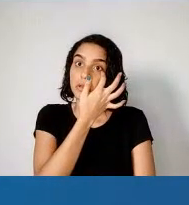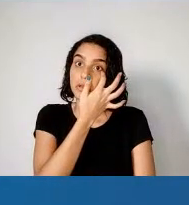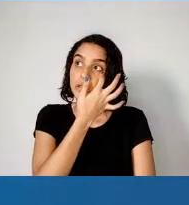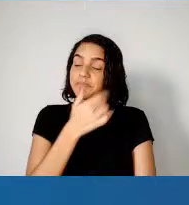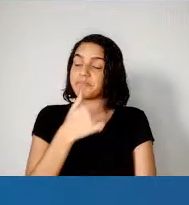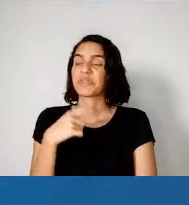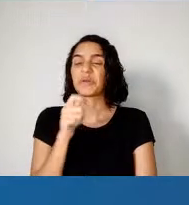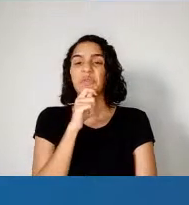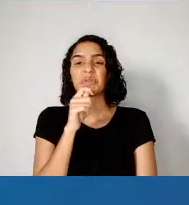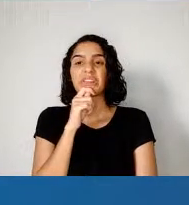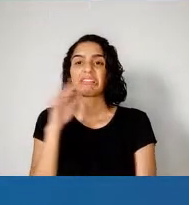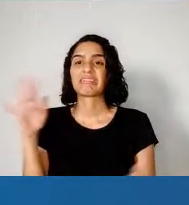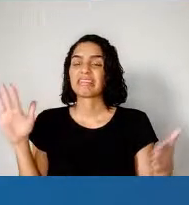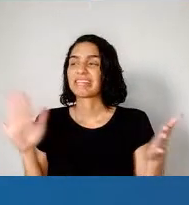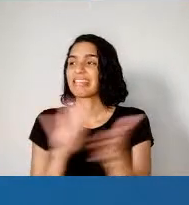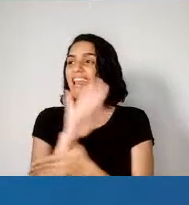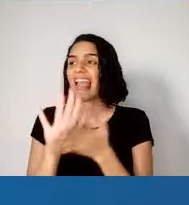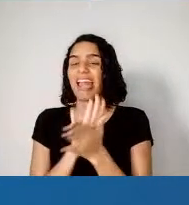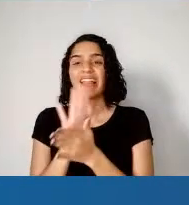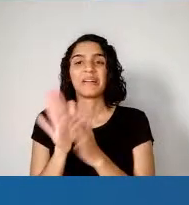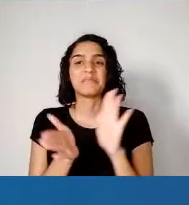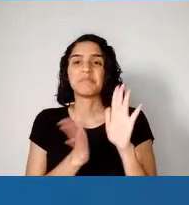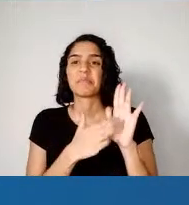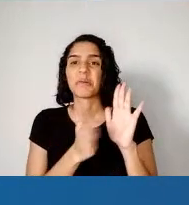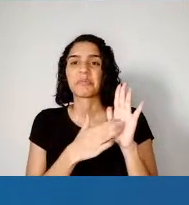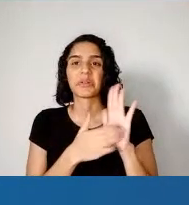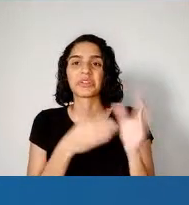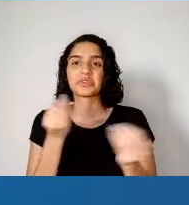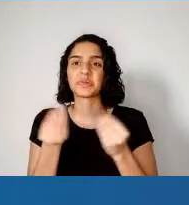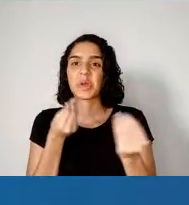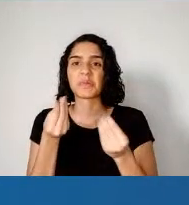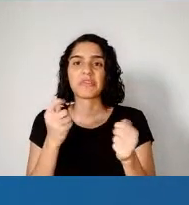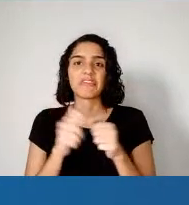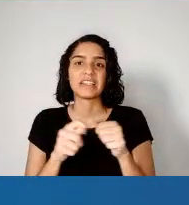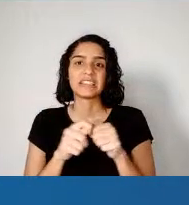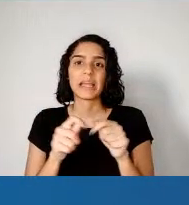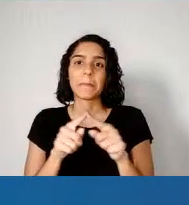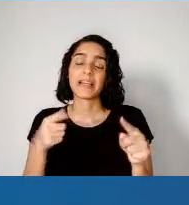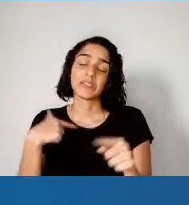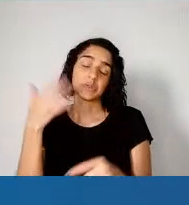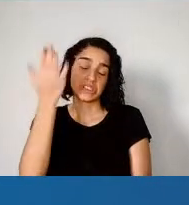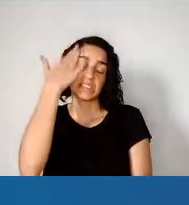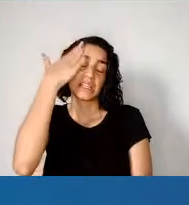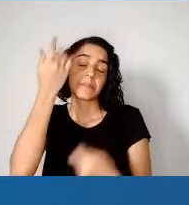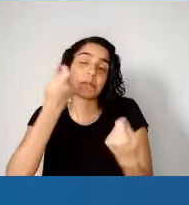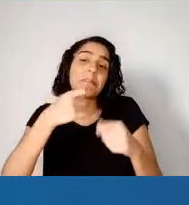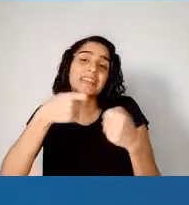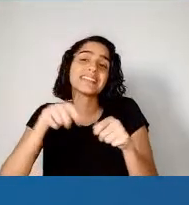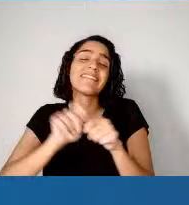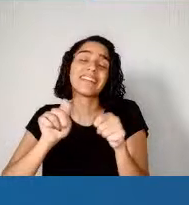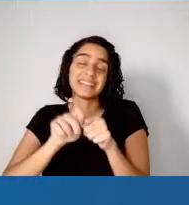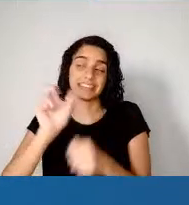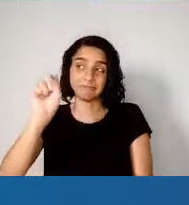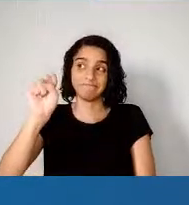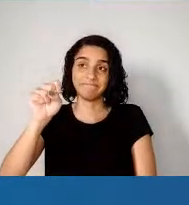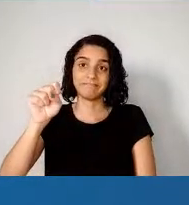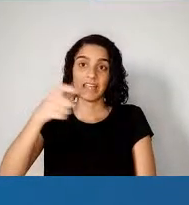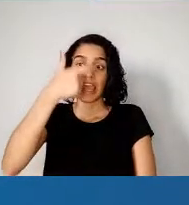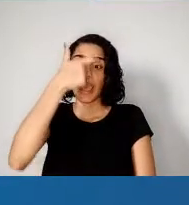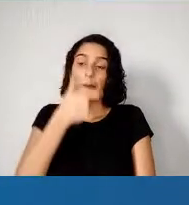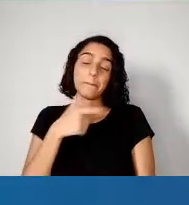nenhuma proposta de como construir essa agenda. Eu só sei que isso tem que ser feito, é, é, é, é, sou um pesquisador, o